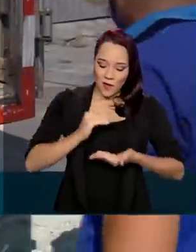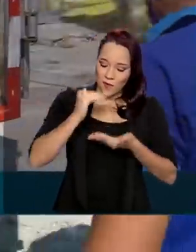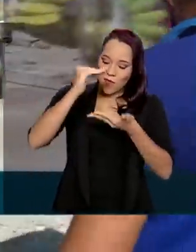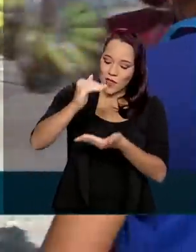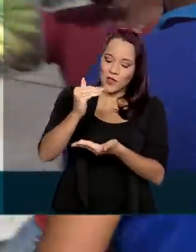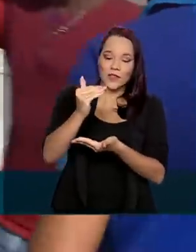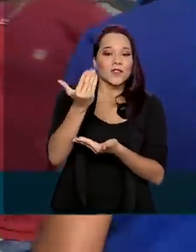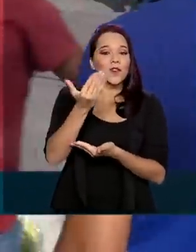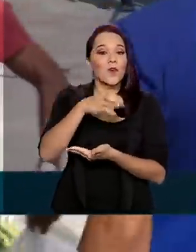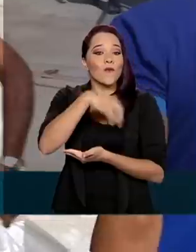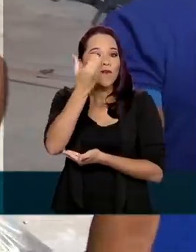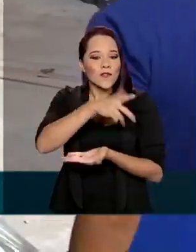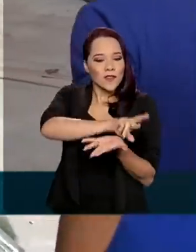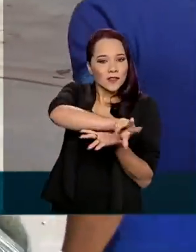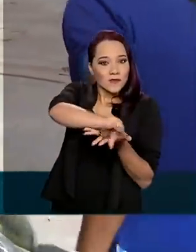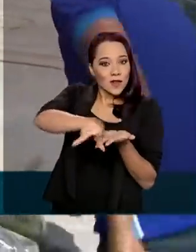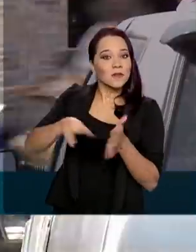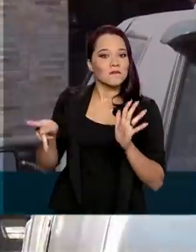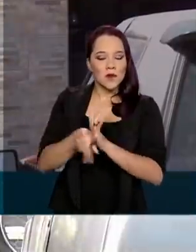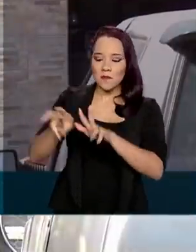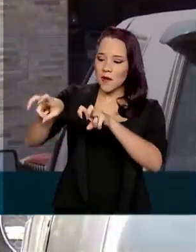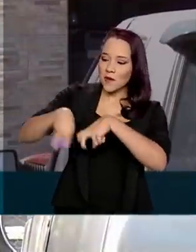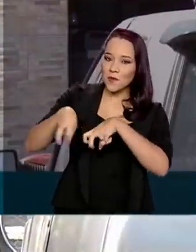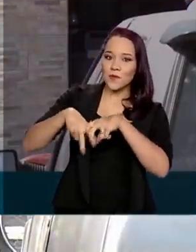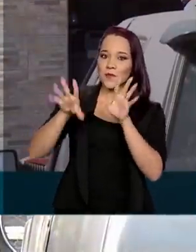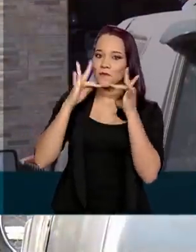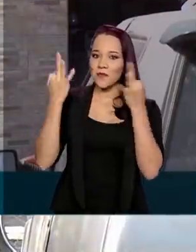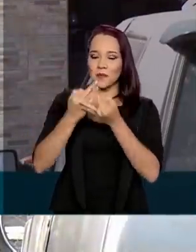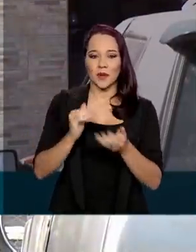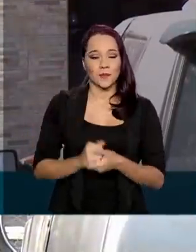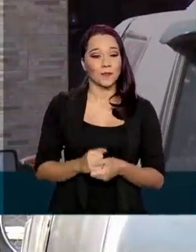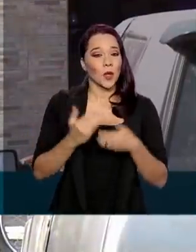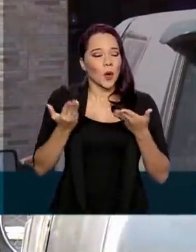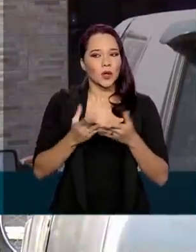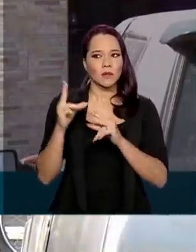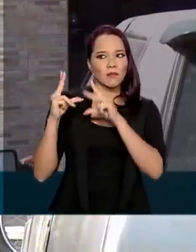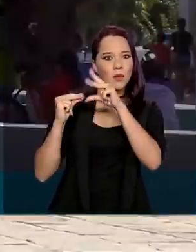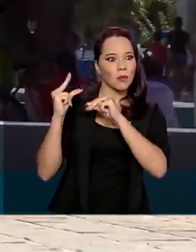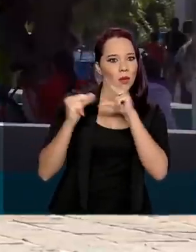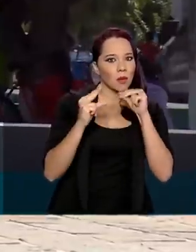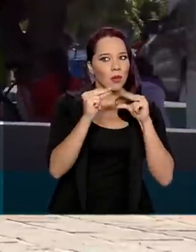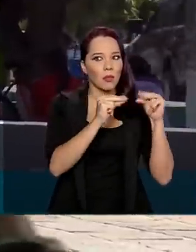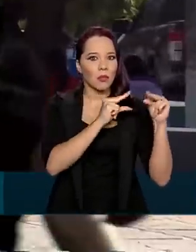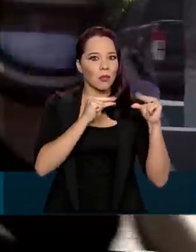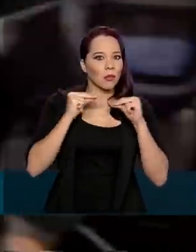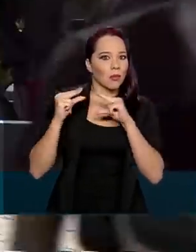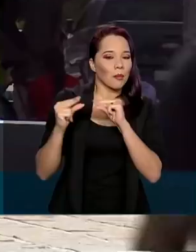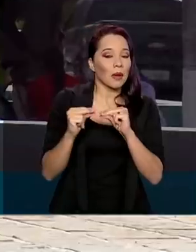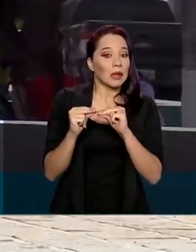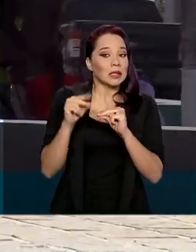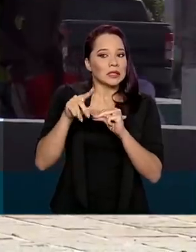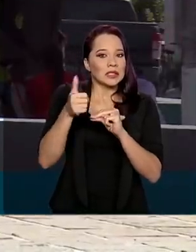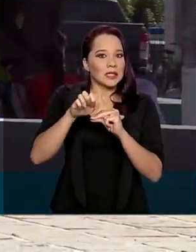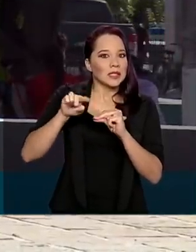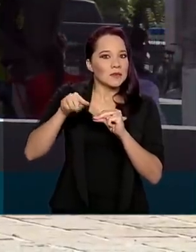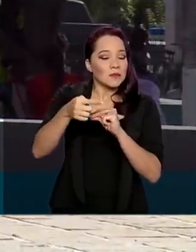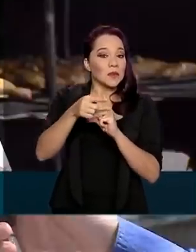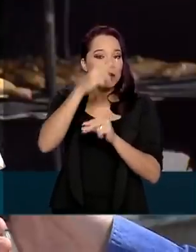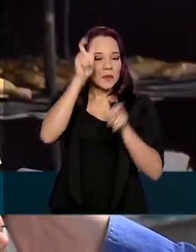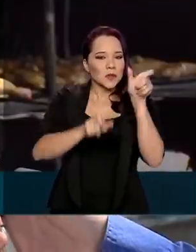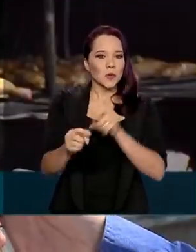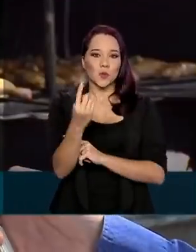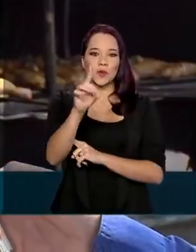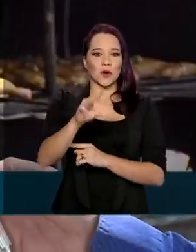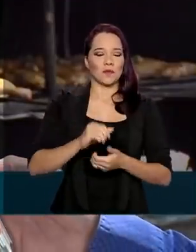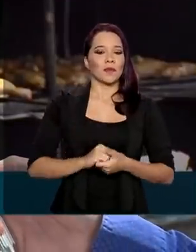frutas vindas da agricultura familiar. Atualmente, o burburinho na cidade de 15 mil habitantes é um só.